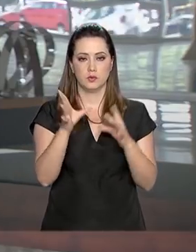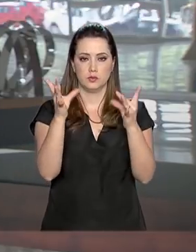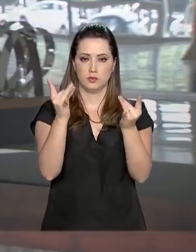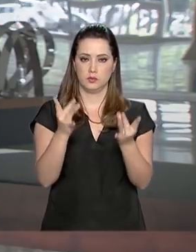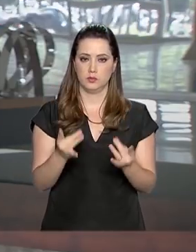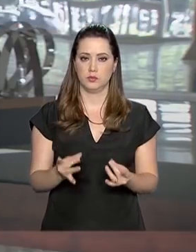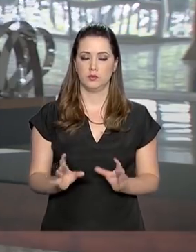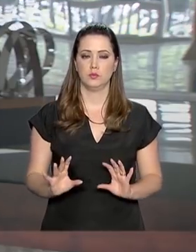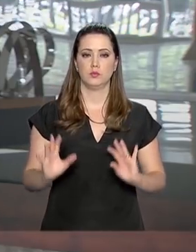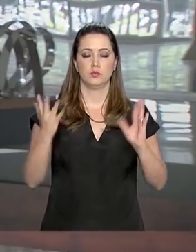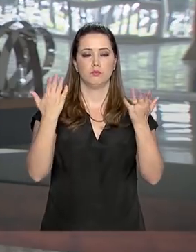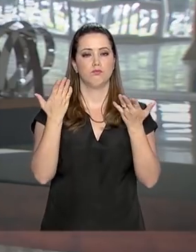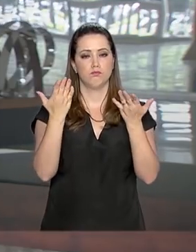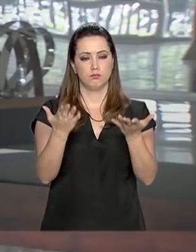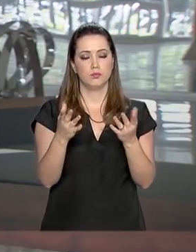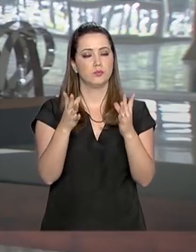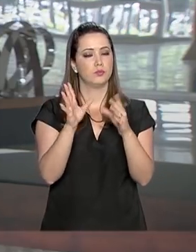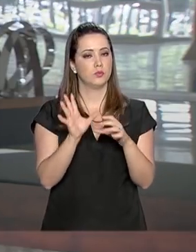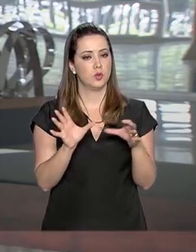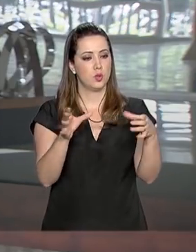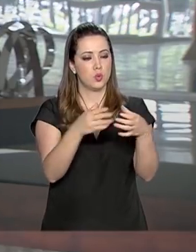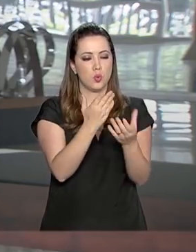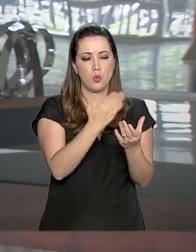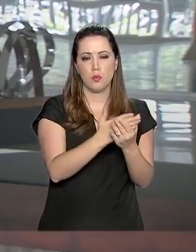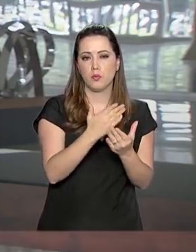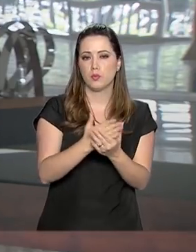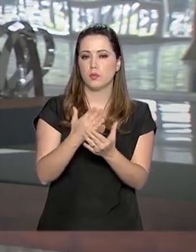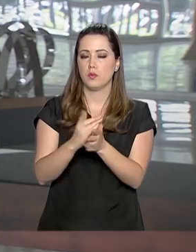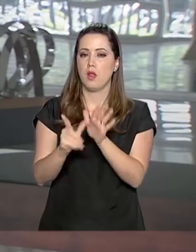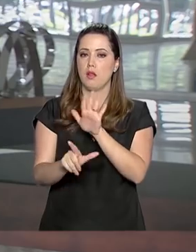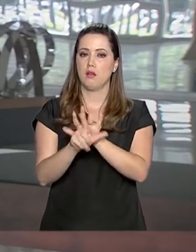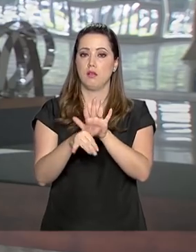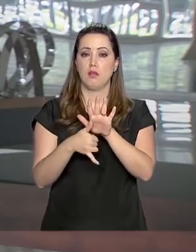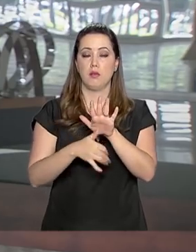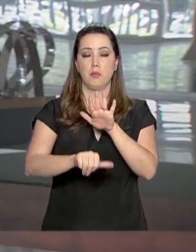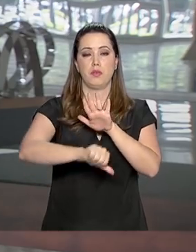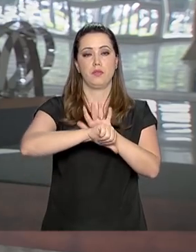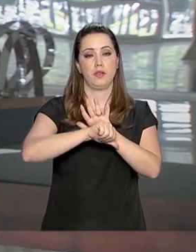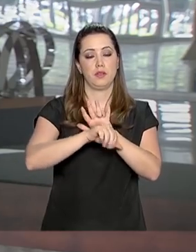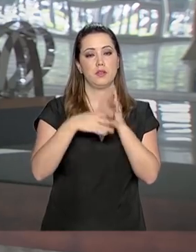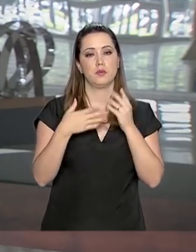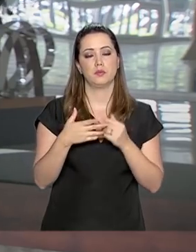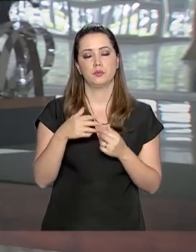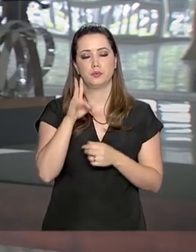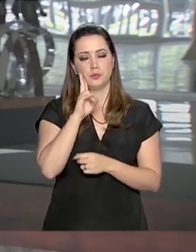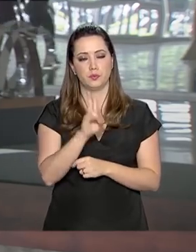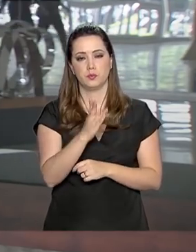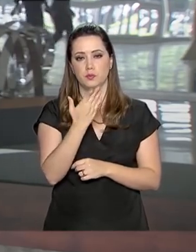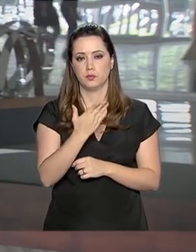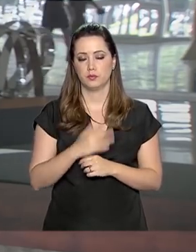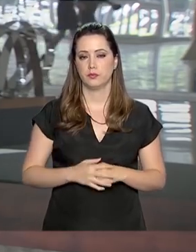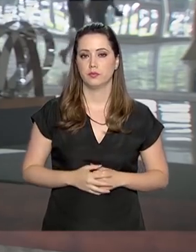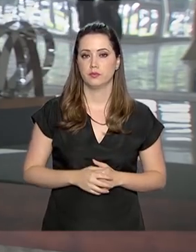detalhes dessa cerimônia e desse pacote lei anticrime na reportagem da Luana Karen.